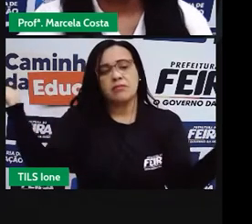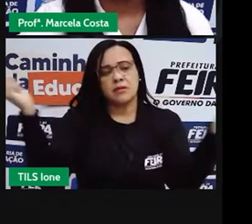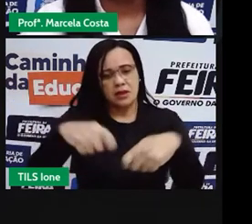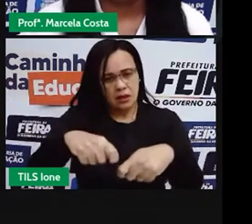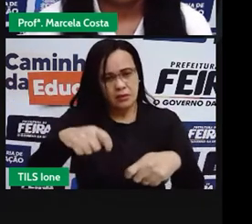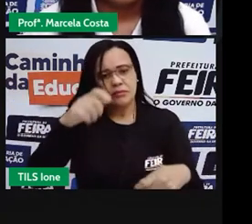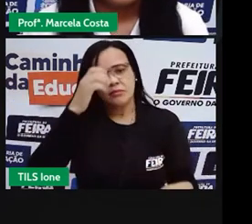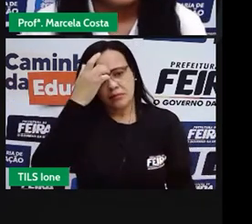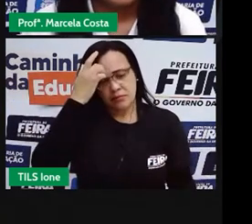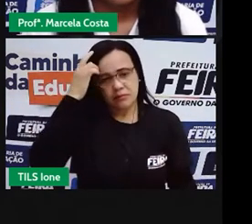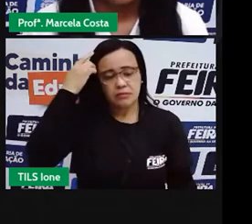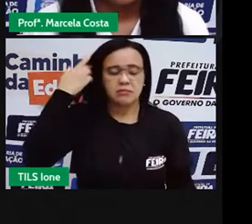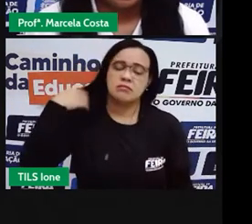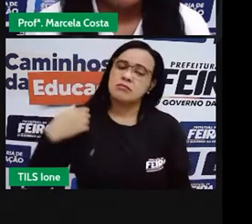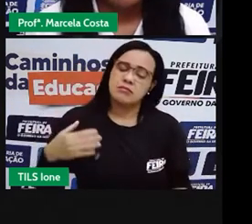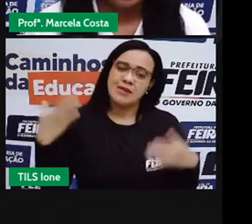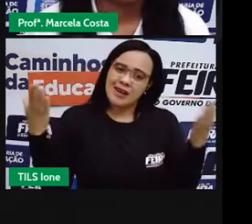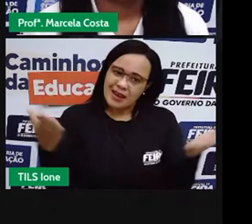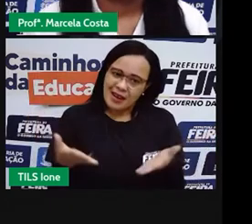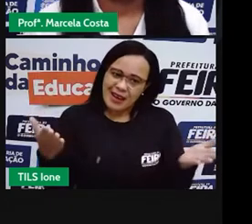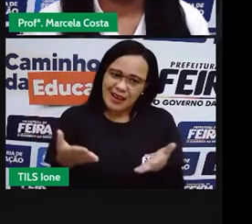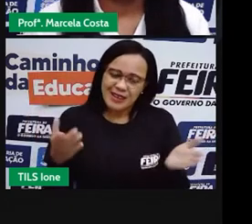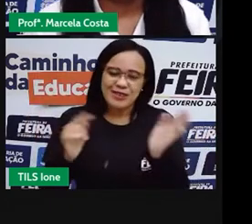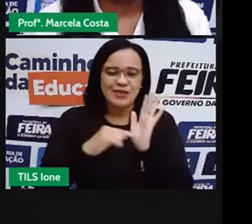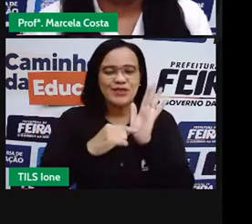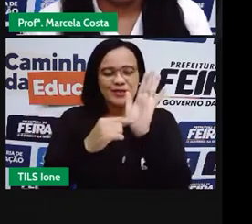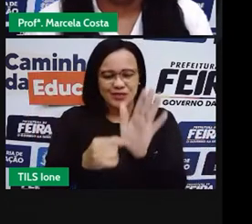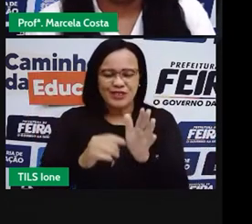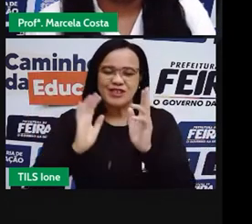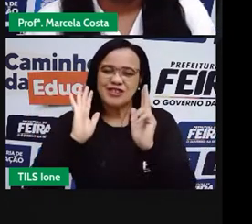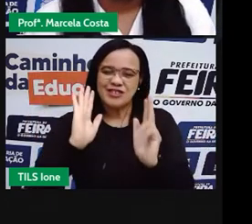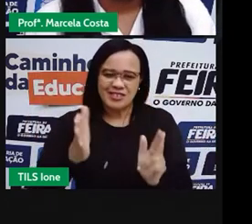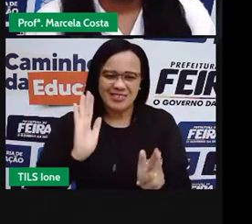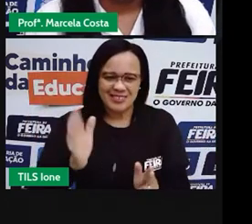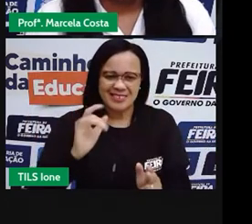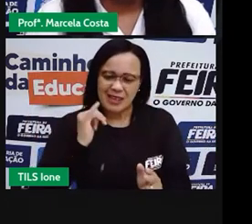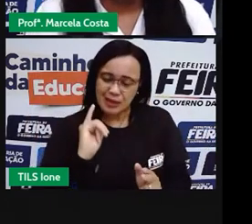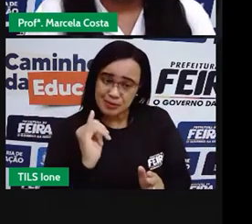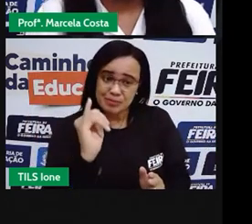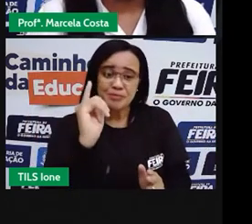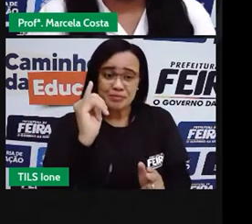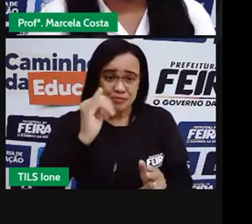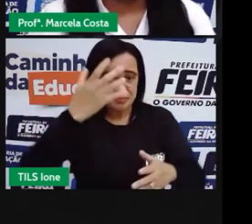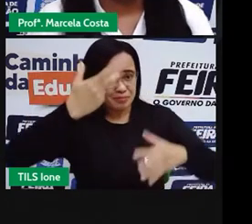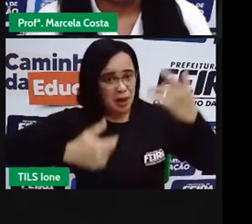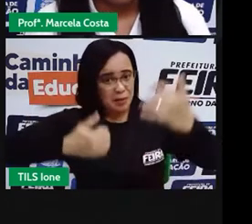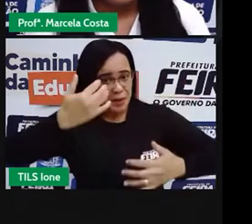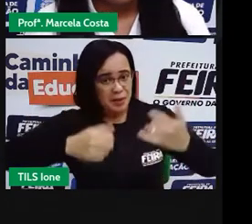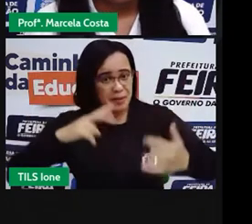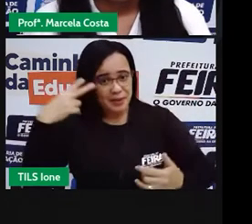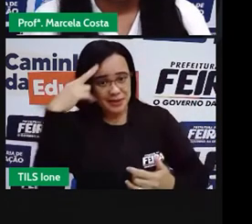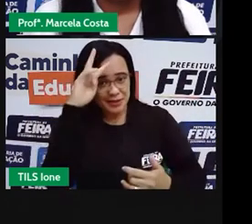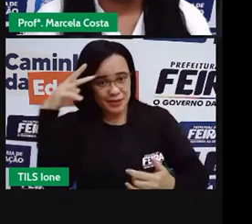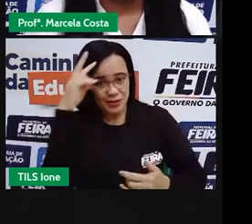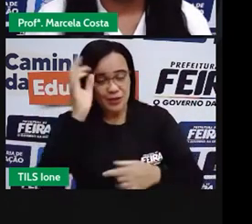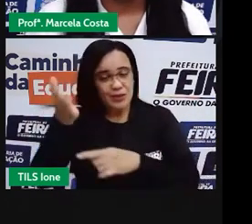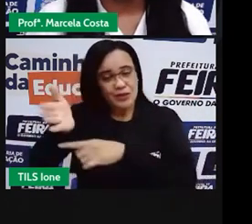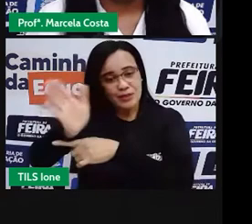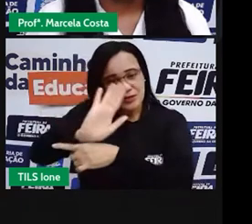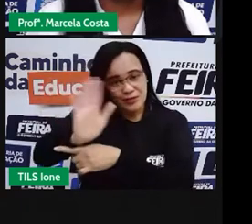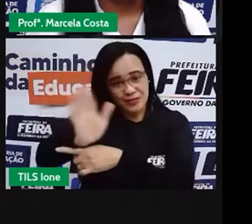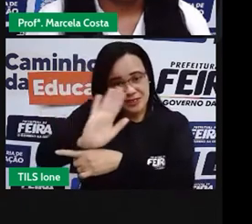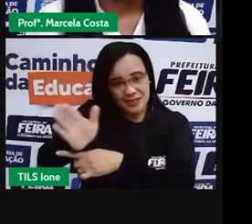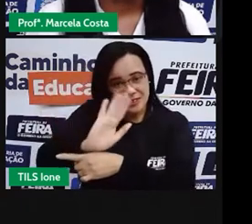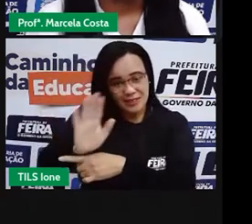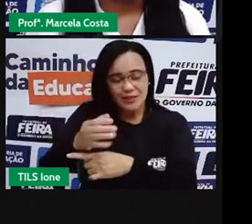Agora, crianças, que a gente já viu essa fábula sendo apresentada em um vídeo, eu quero